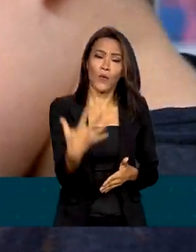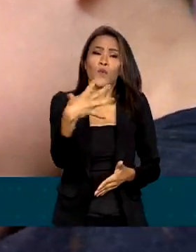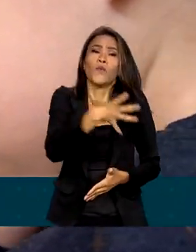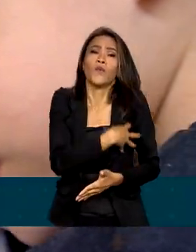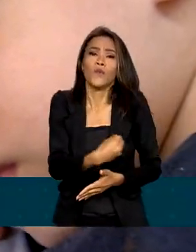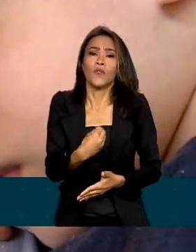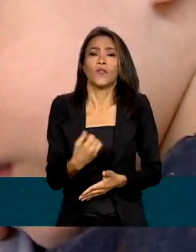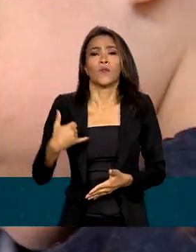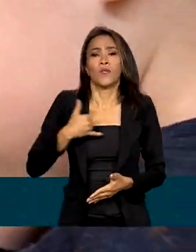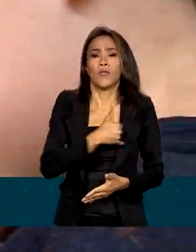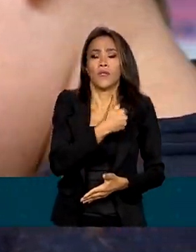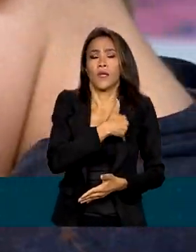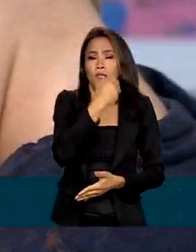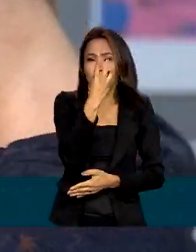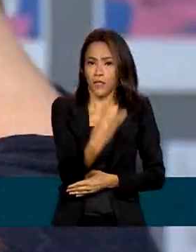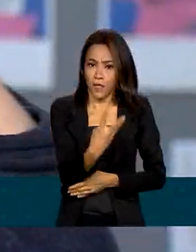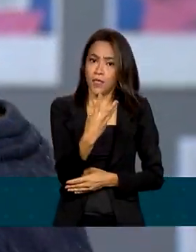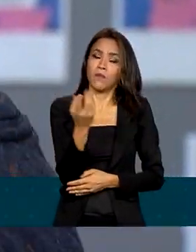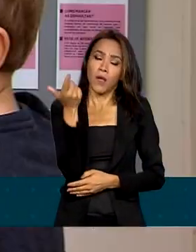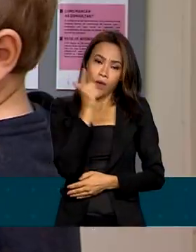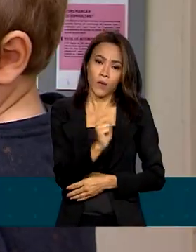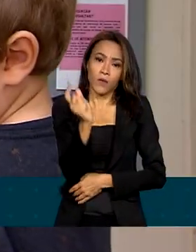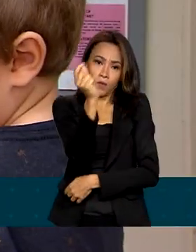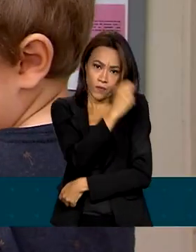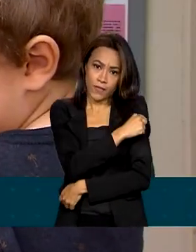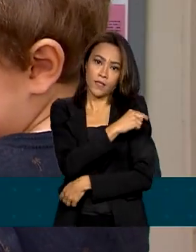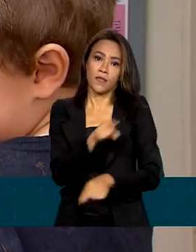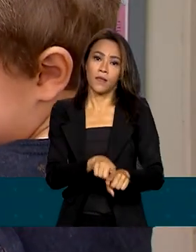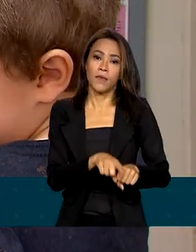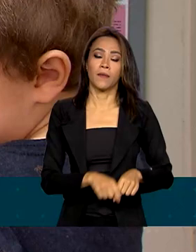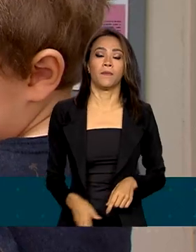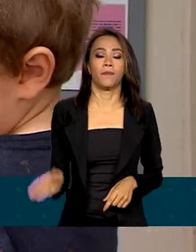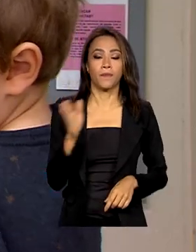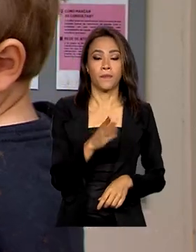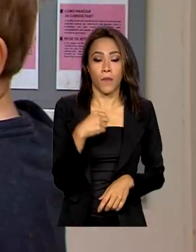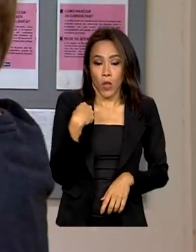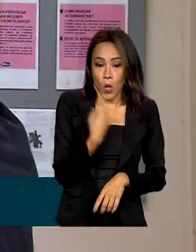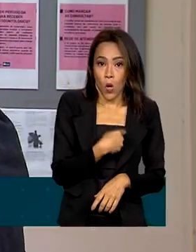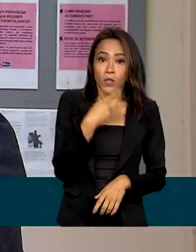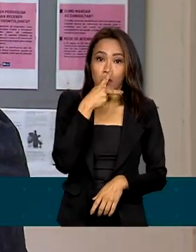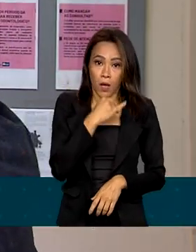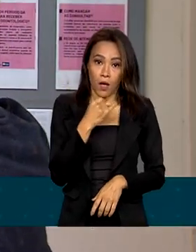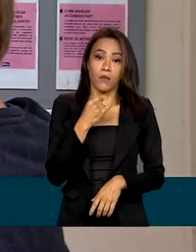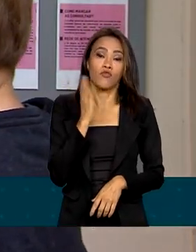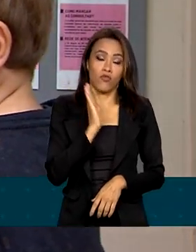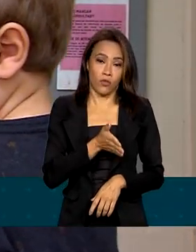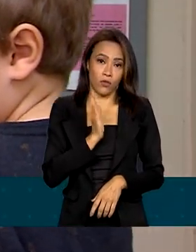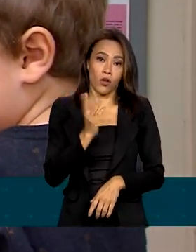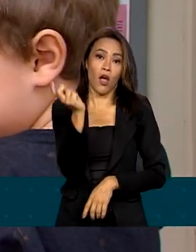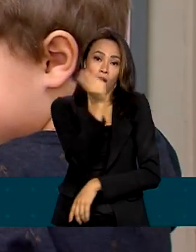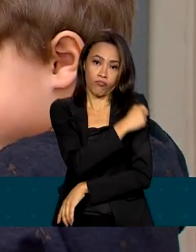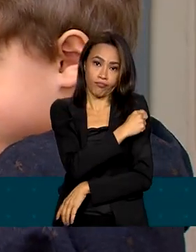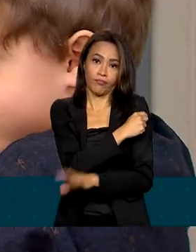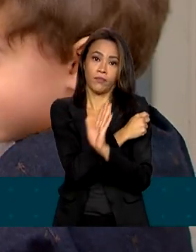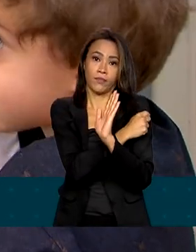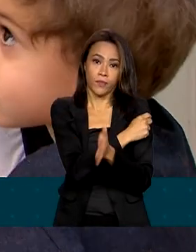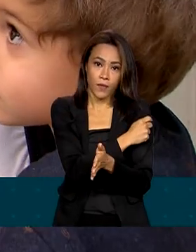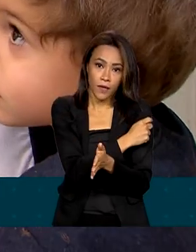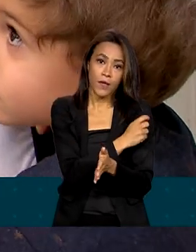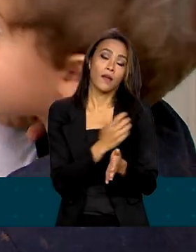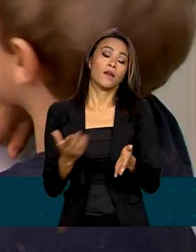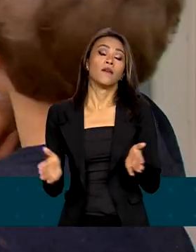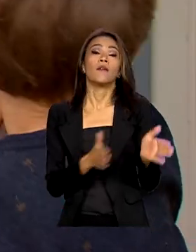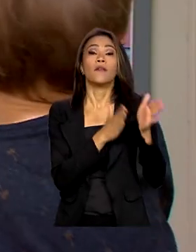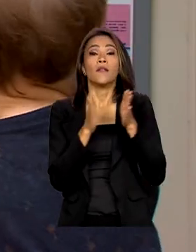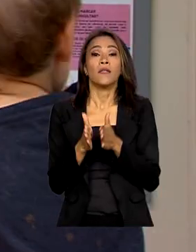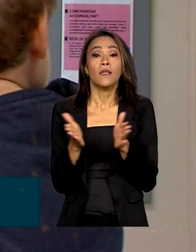Fernando, de três anos, para ser imunizado. Nós, os pais, nós já tomamos, né? E a gente vai fazer todo